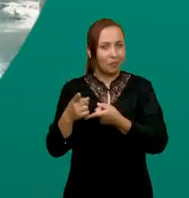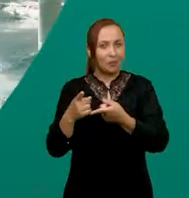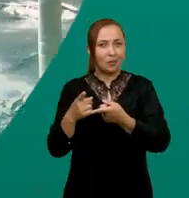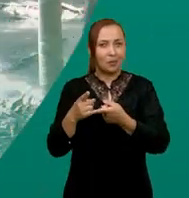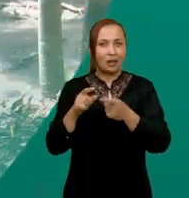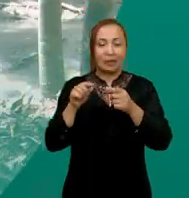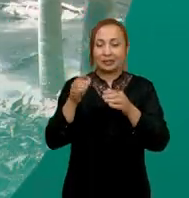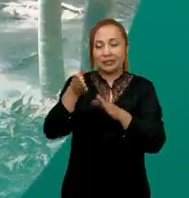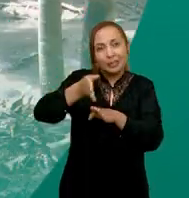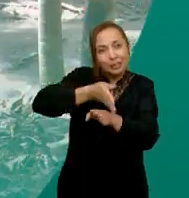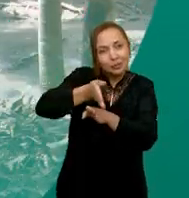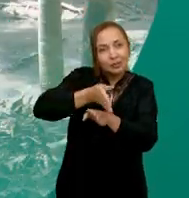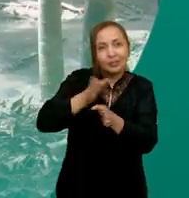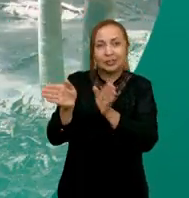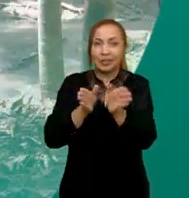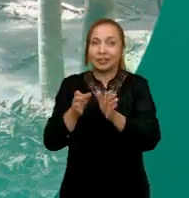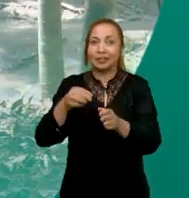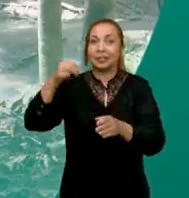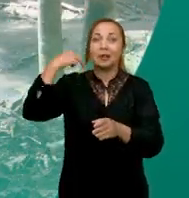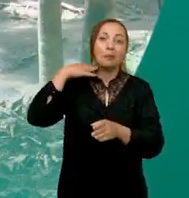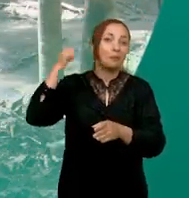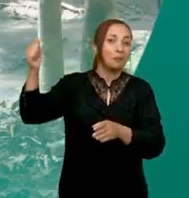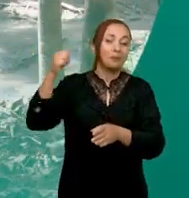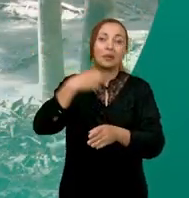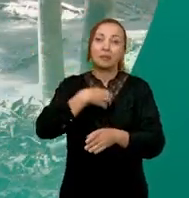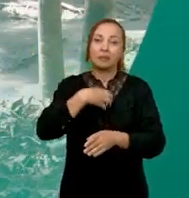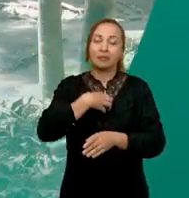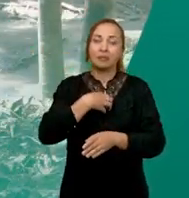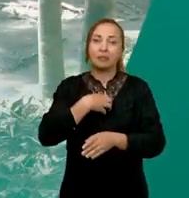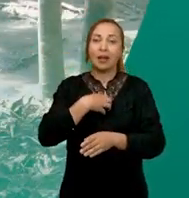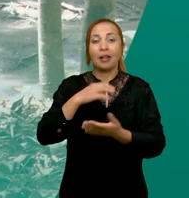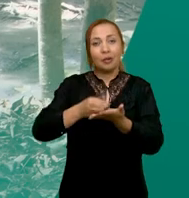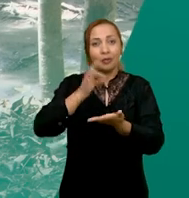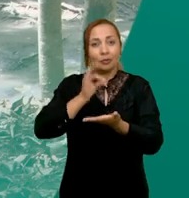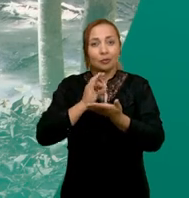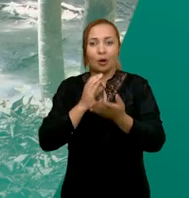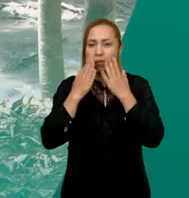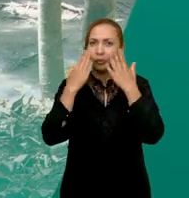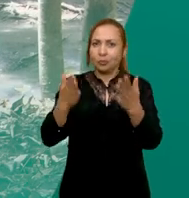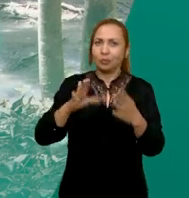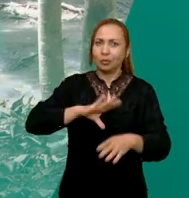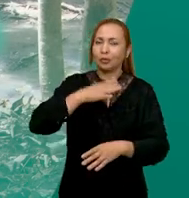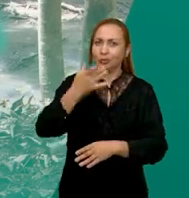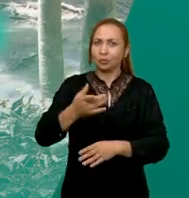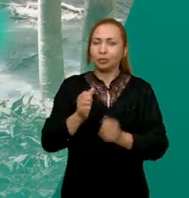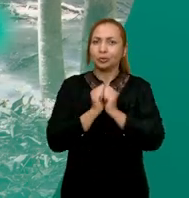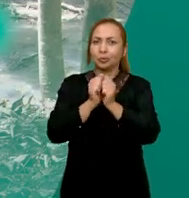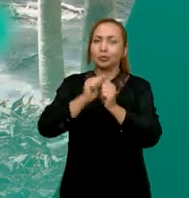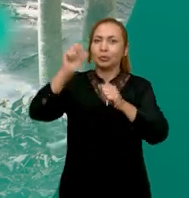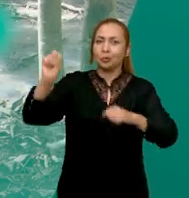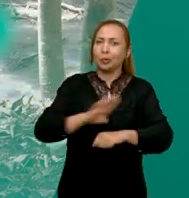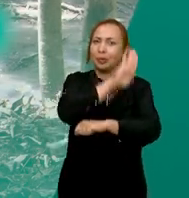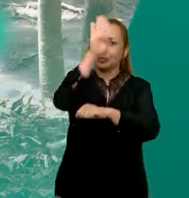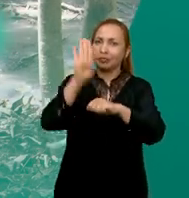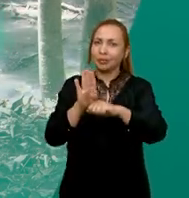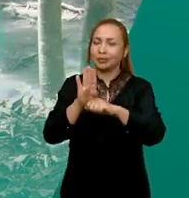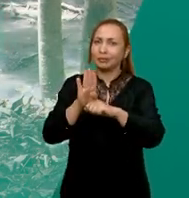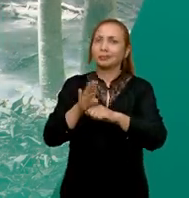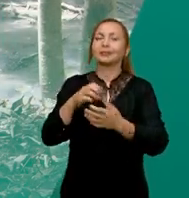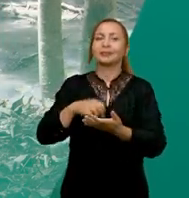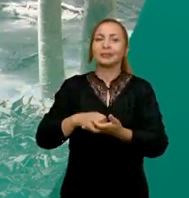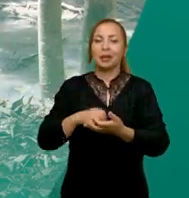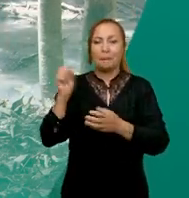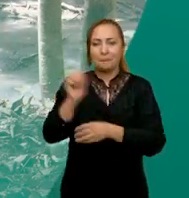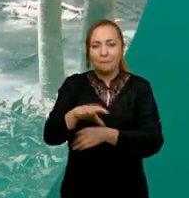Daqui a pouco, na divisa entre Minas e Bahia, um cafeicultor encarou um desafio junto com pesquisadores da Universidade Estadual do Sudoeste da